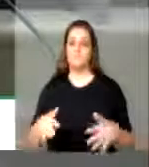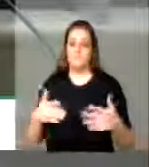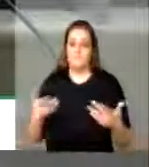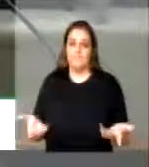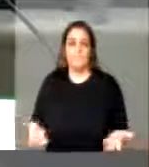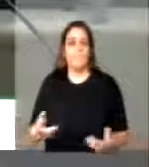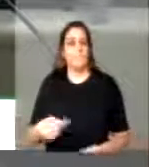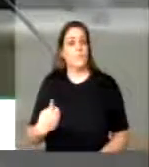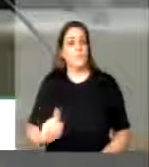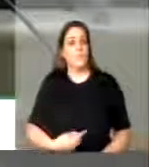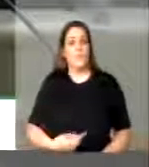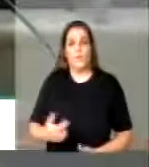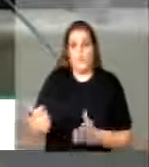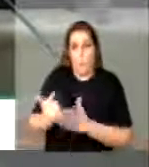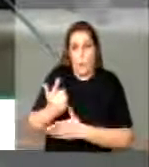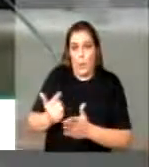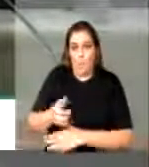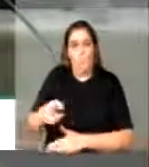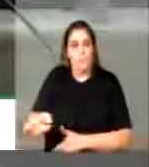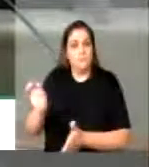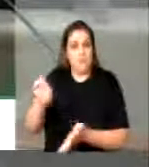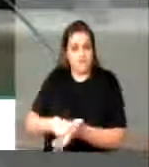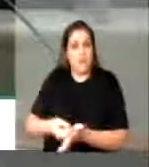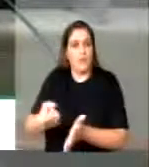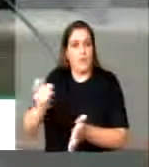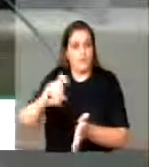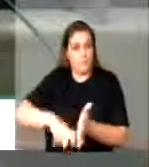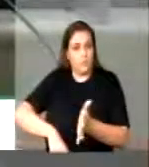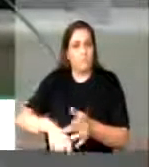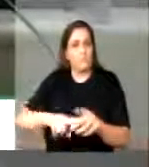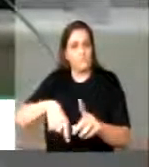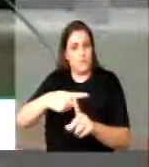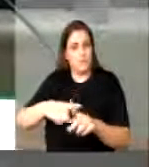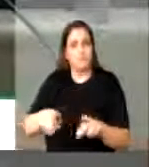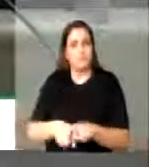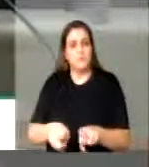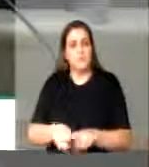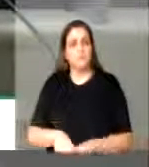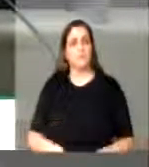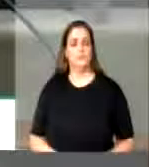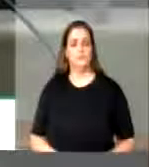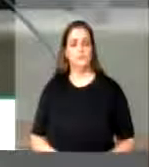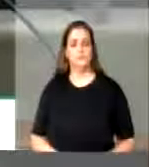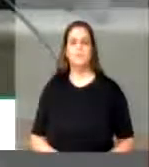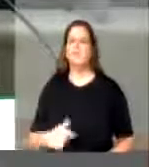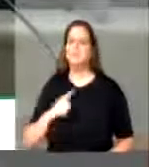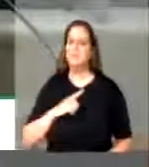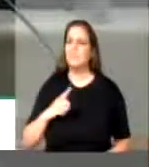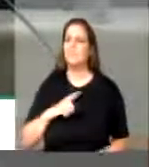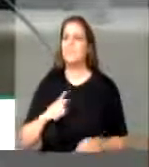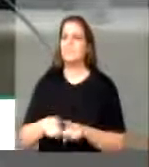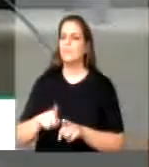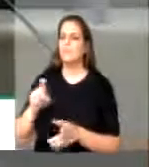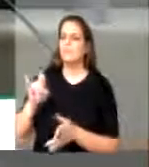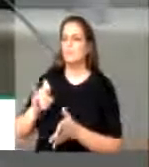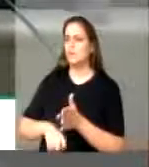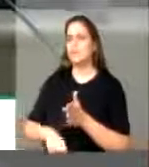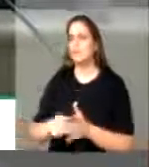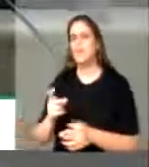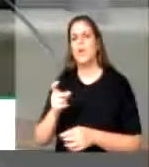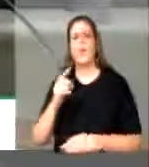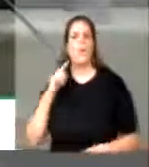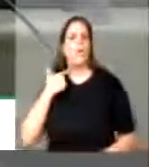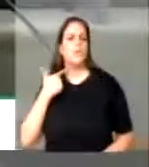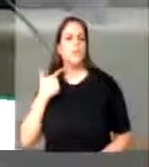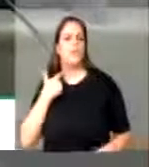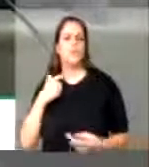consumo. Há ainda recursos de atividade de importação, loterias